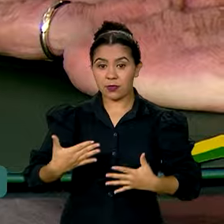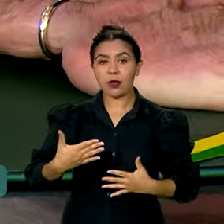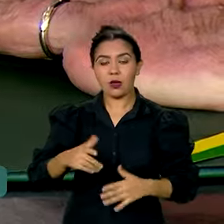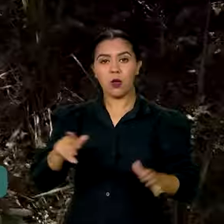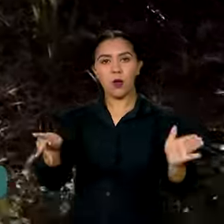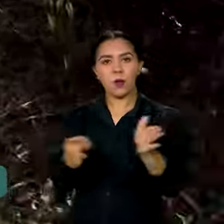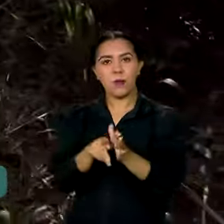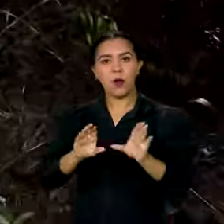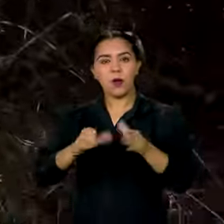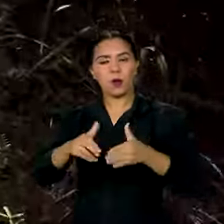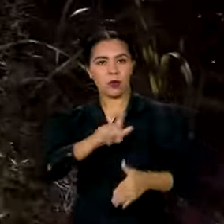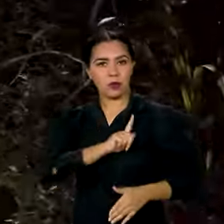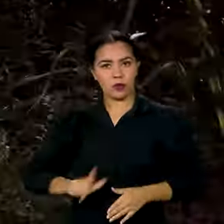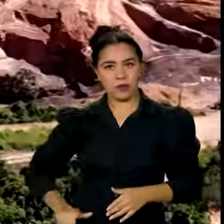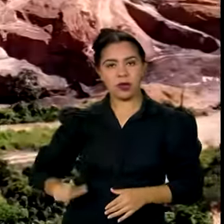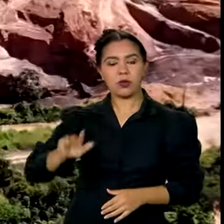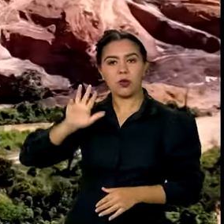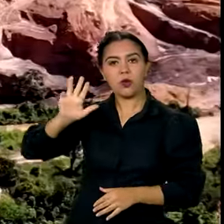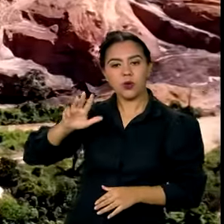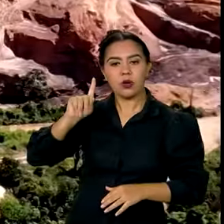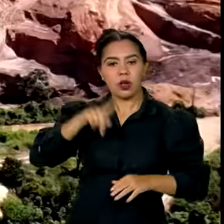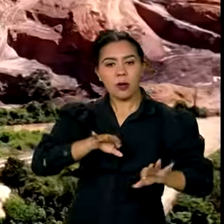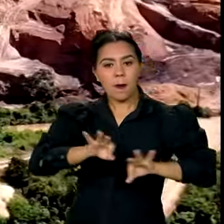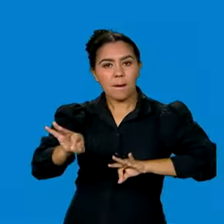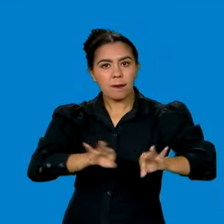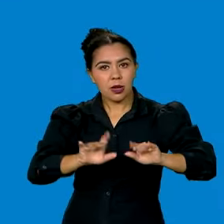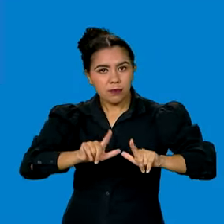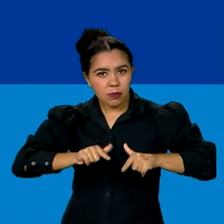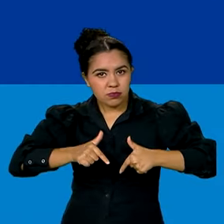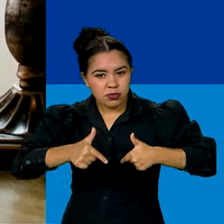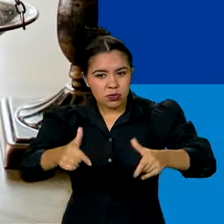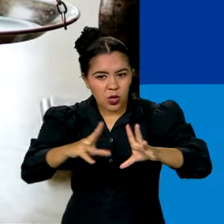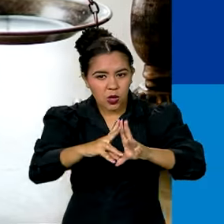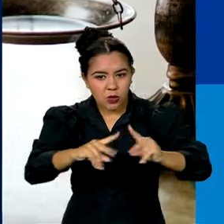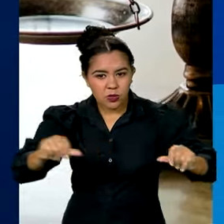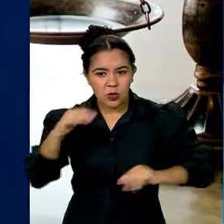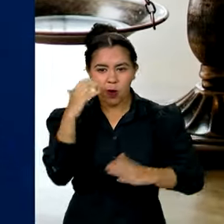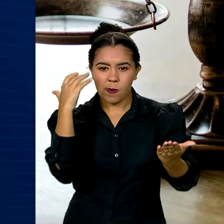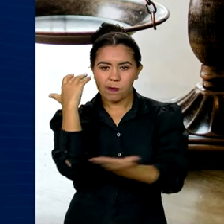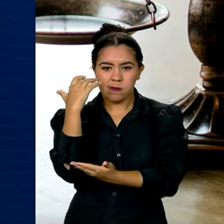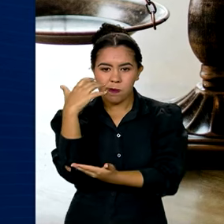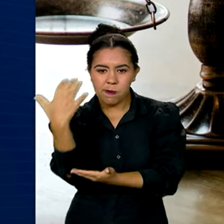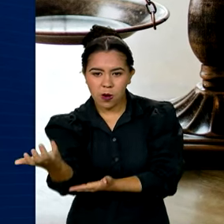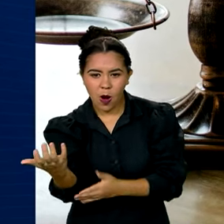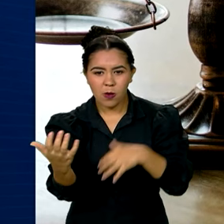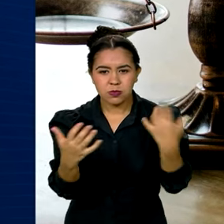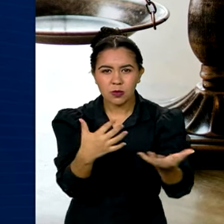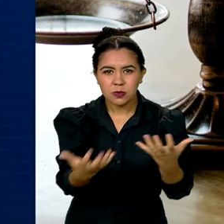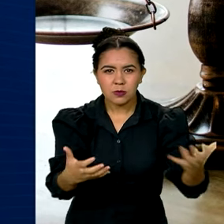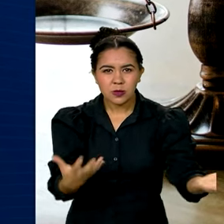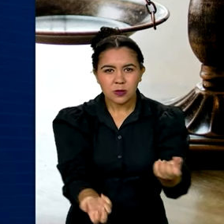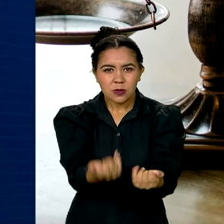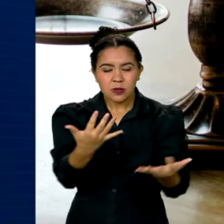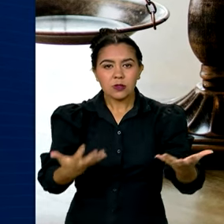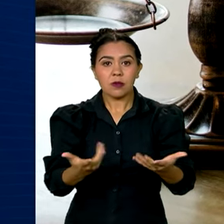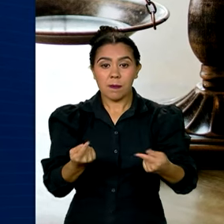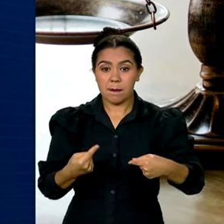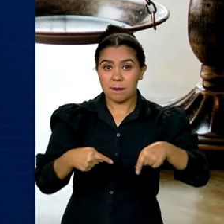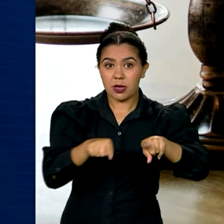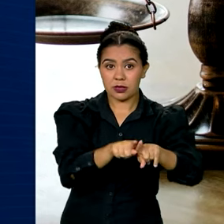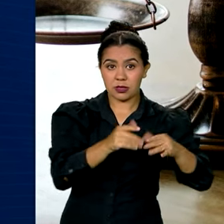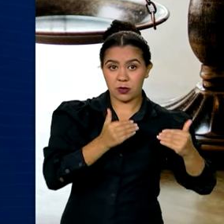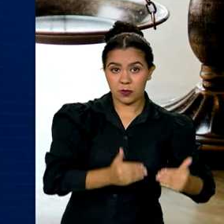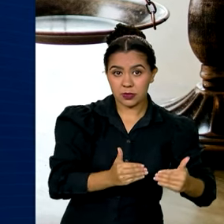uma das principais estratégias de combate ao desmatamento. Elaborado pelo Ministério da Justiça em parceria com o Ministério da Defesa,